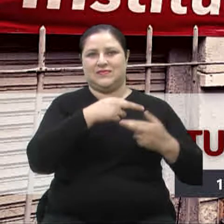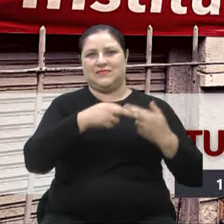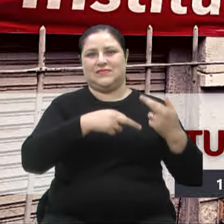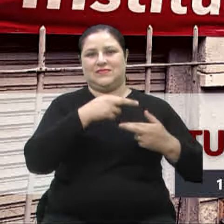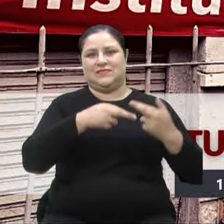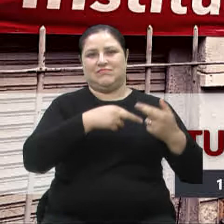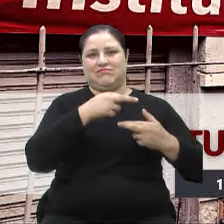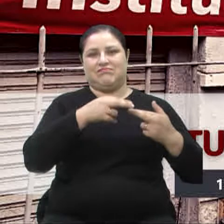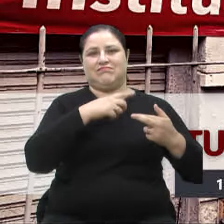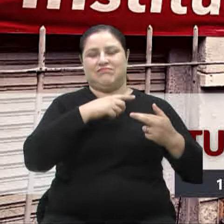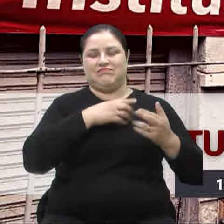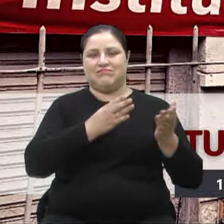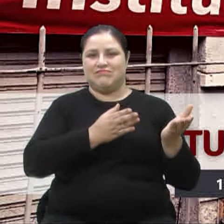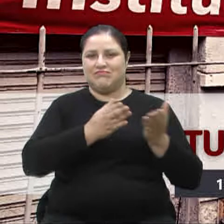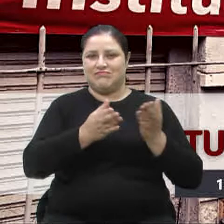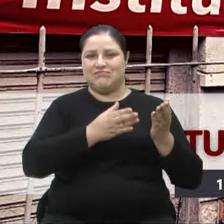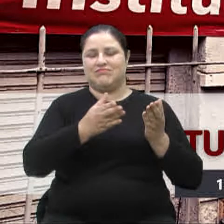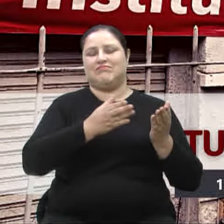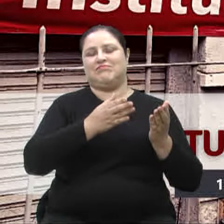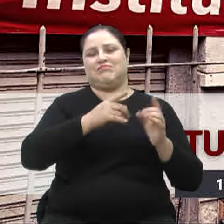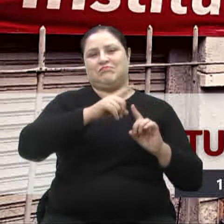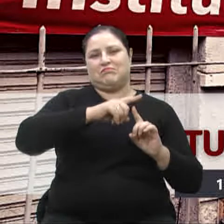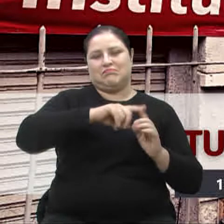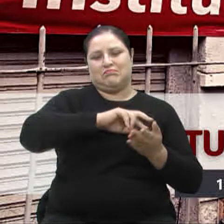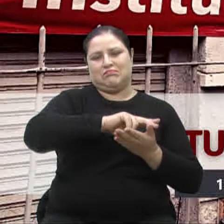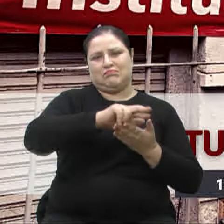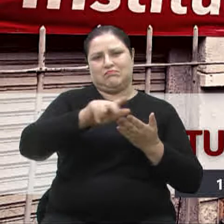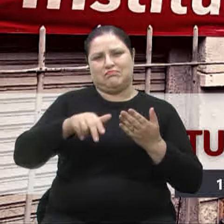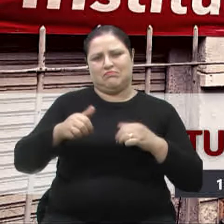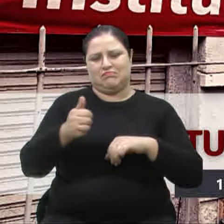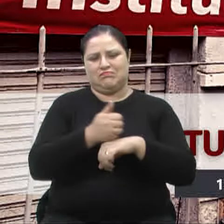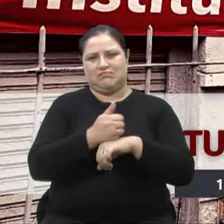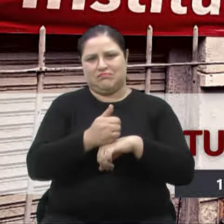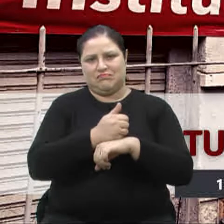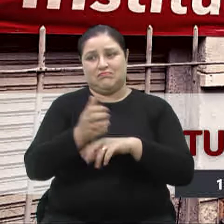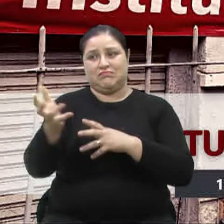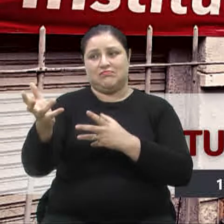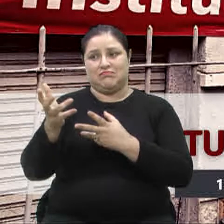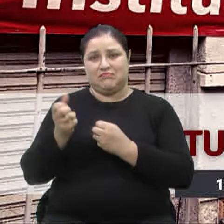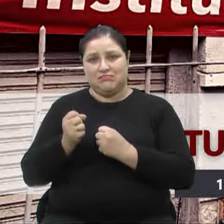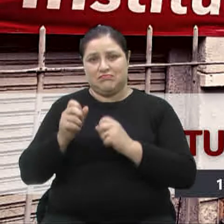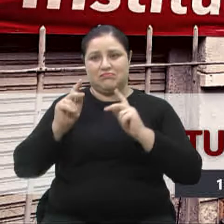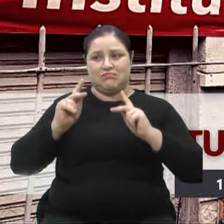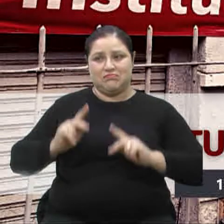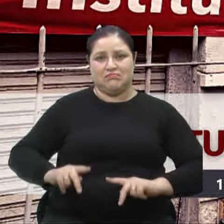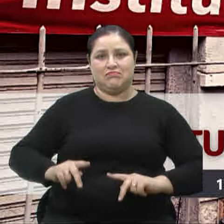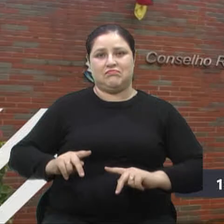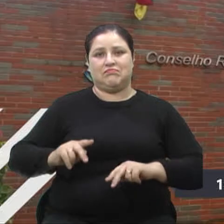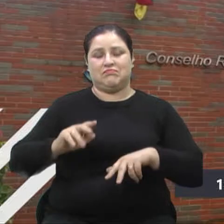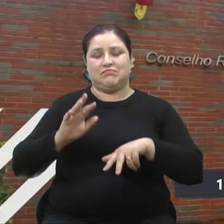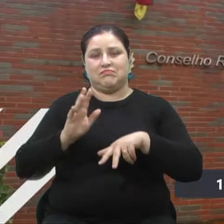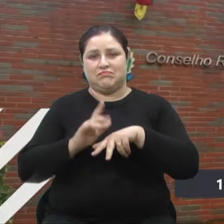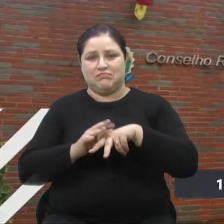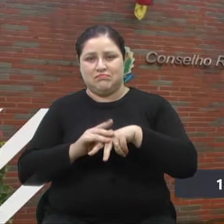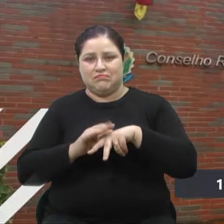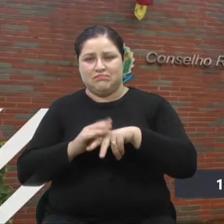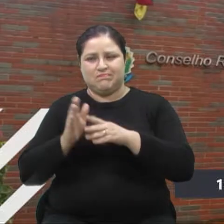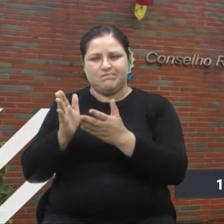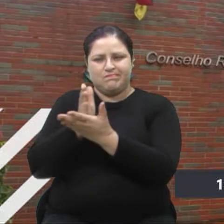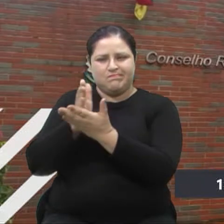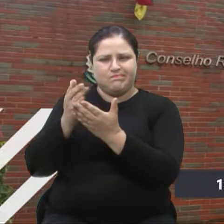multidisciplinar para receber os pacientes com suspeita e com câncer bucal.